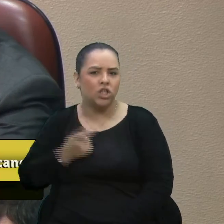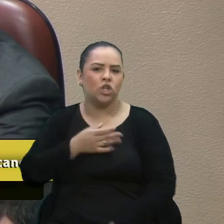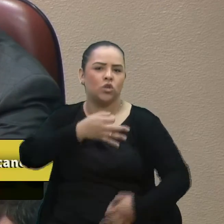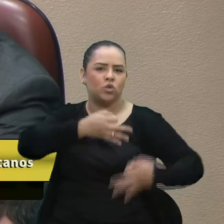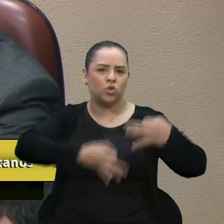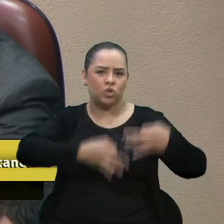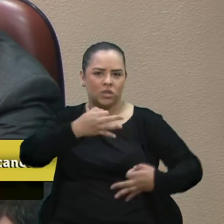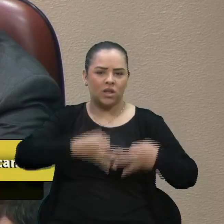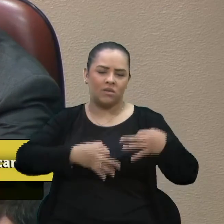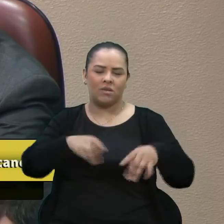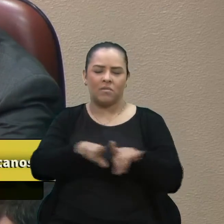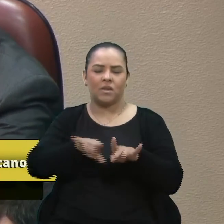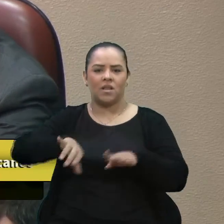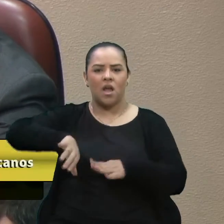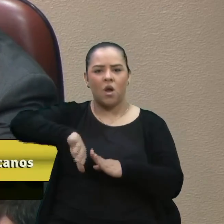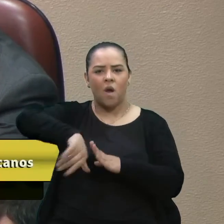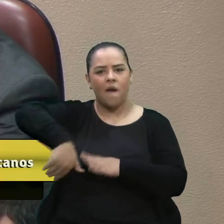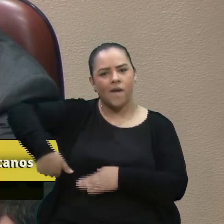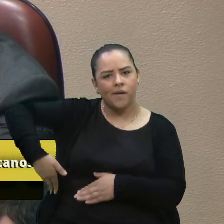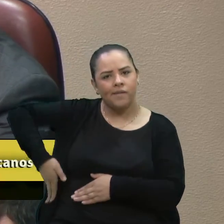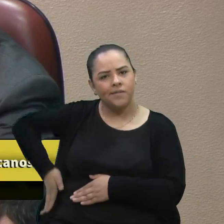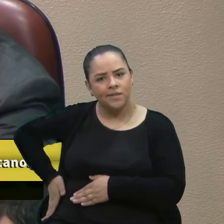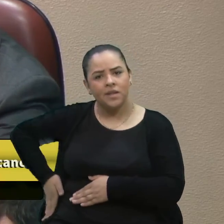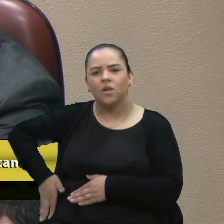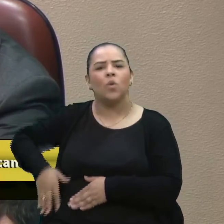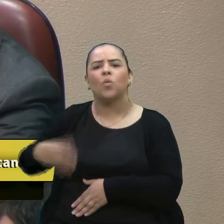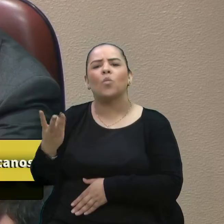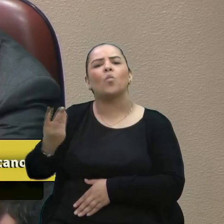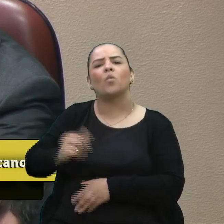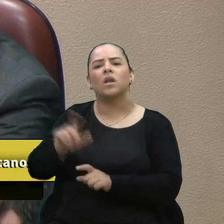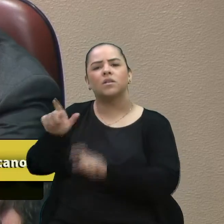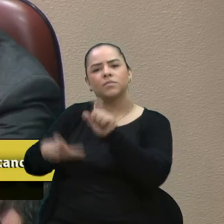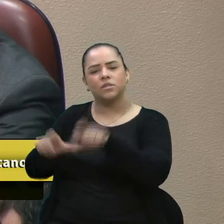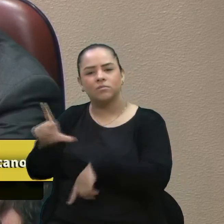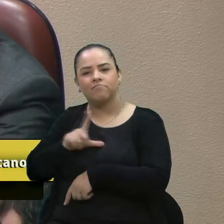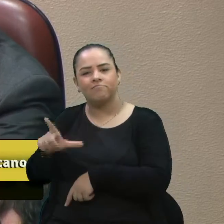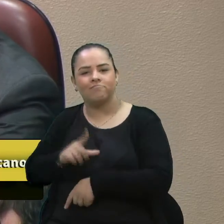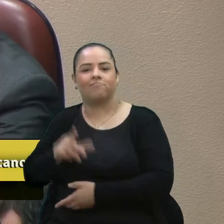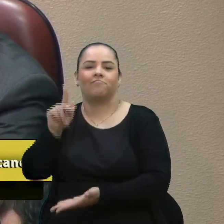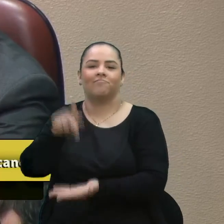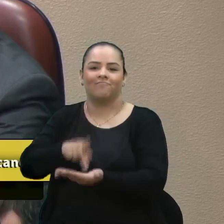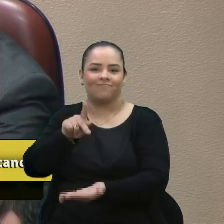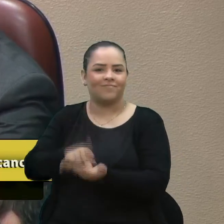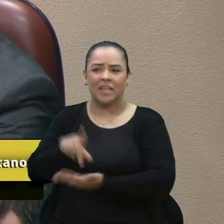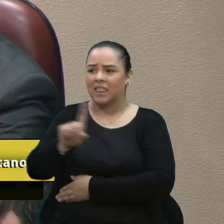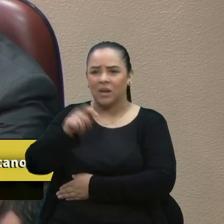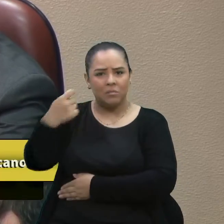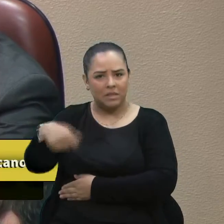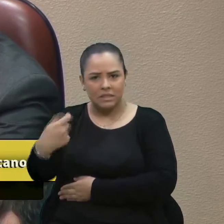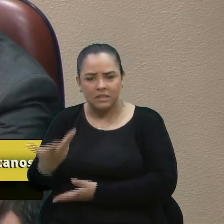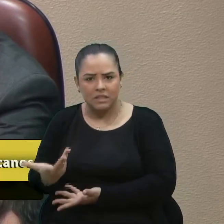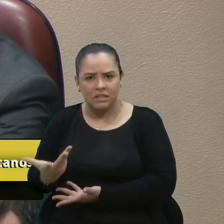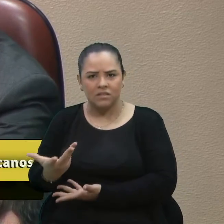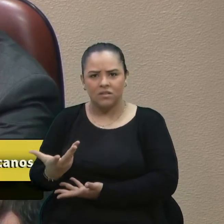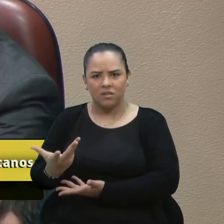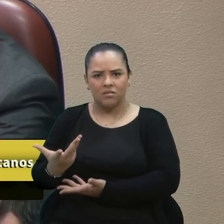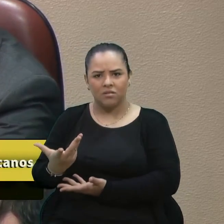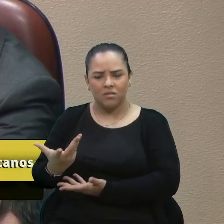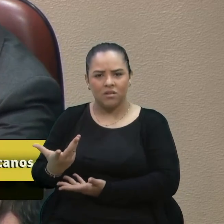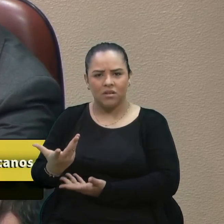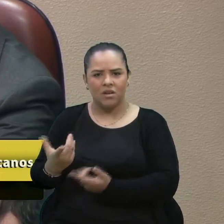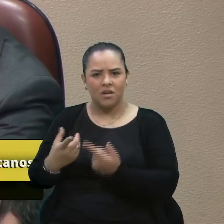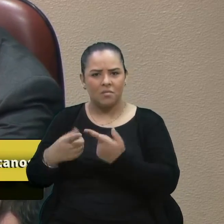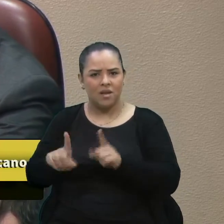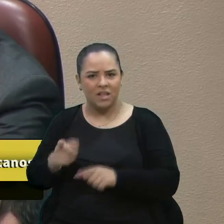corrupção, mas quanta partida, quantas pessoas que realmente não precisam, não necessitam e